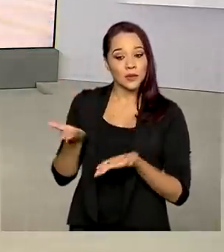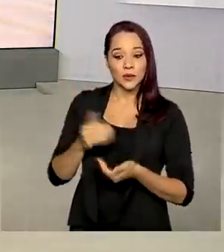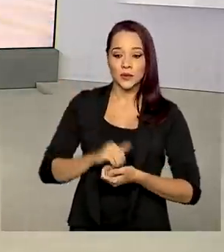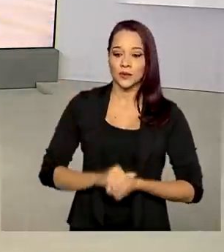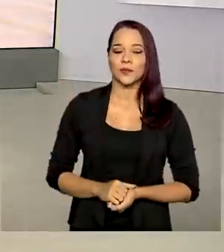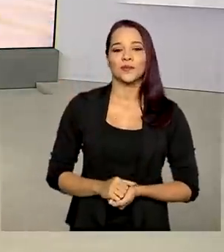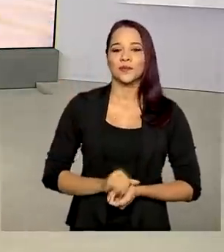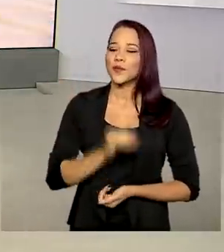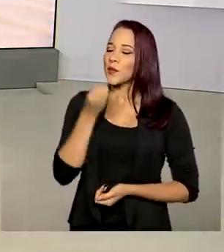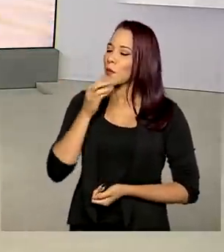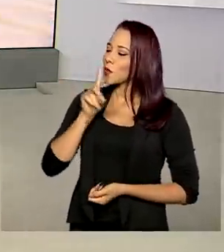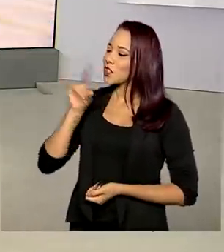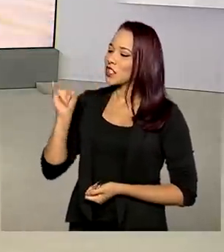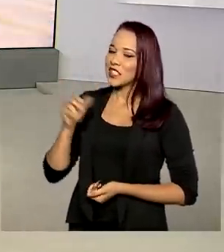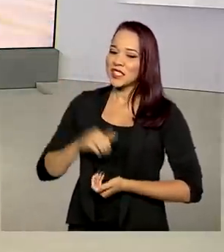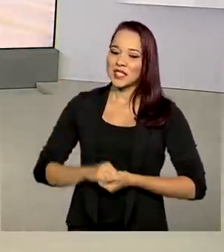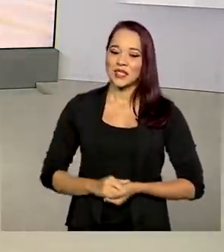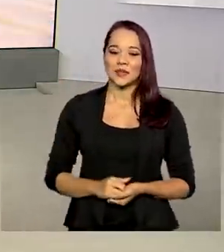Gabriela, bom dia.